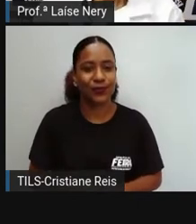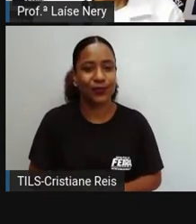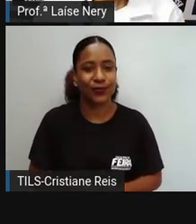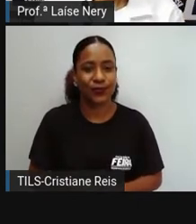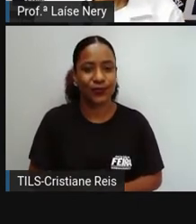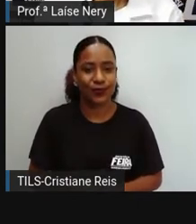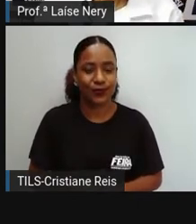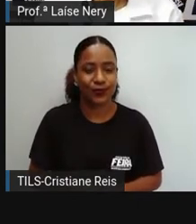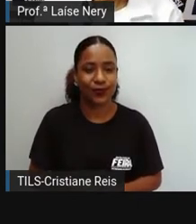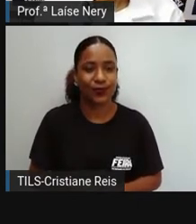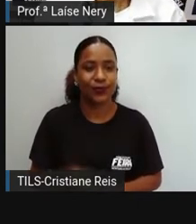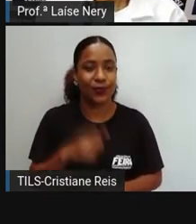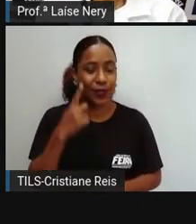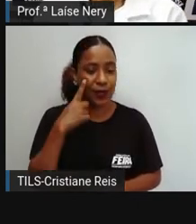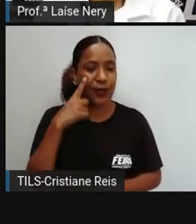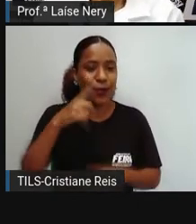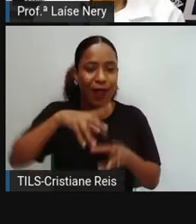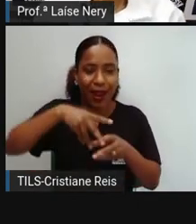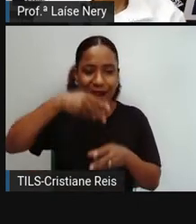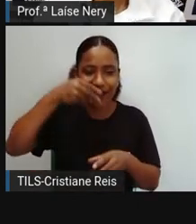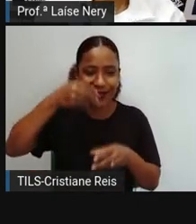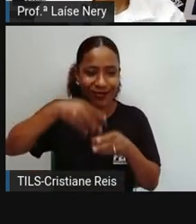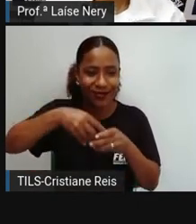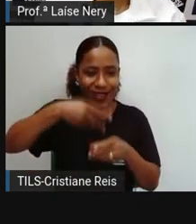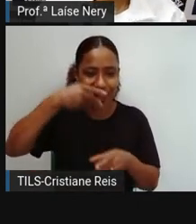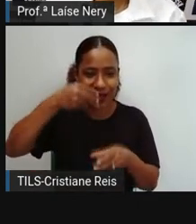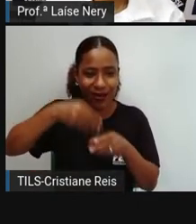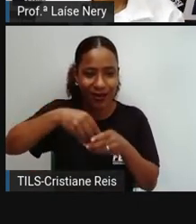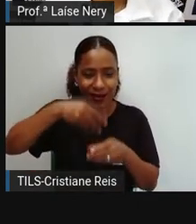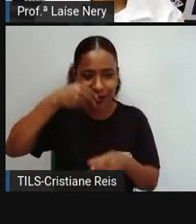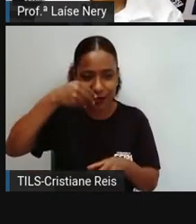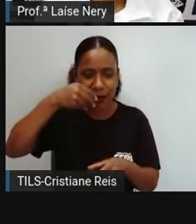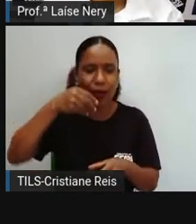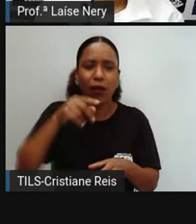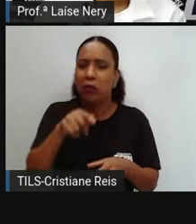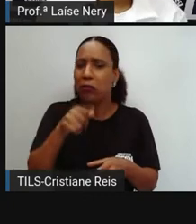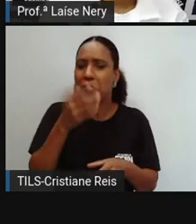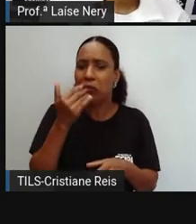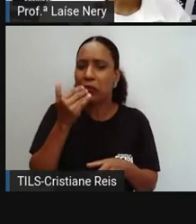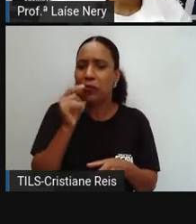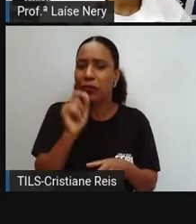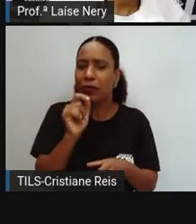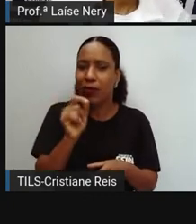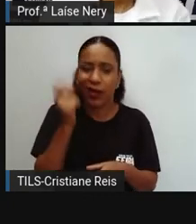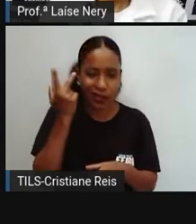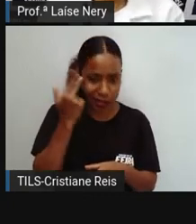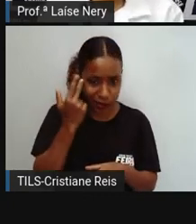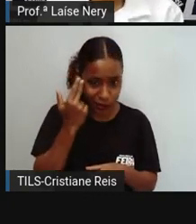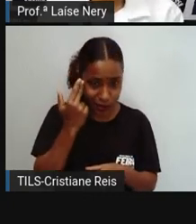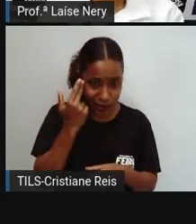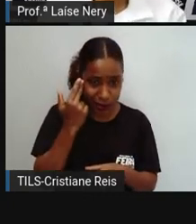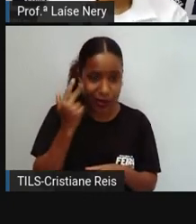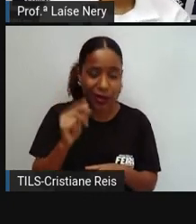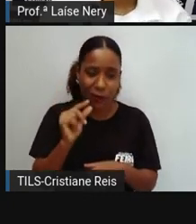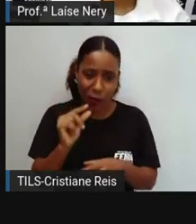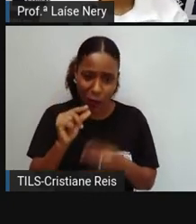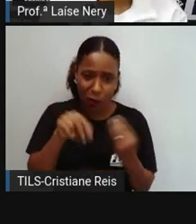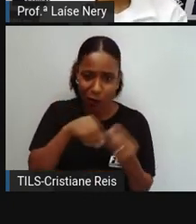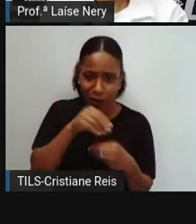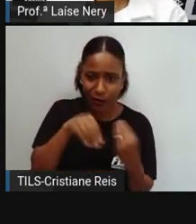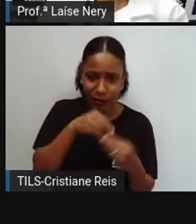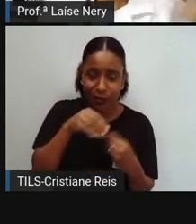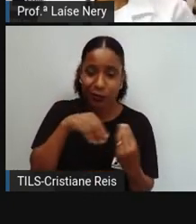Agora o salgadinho que tipo de alimento é esse? Innatura, minimamente processado,